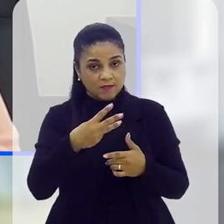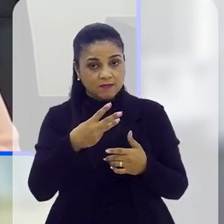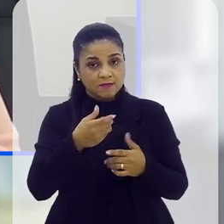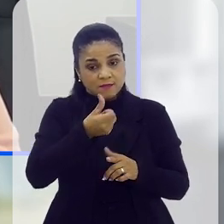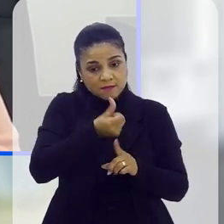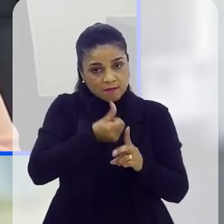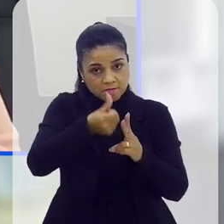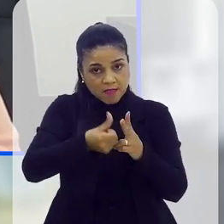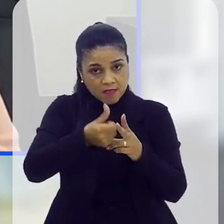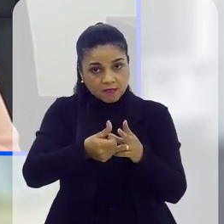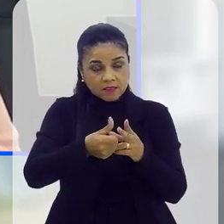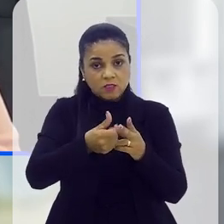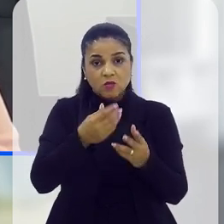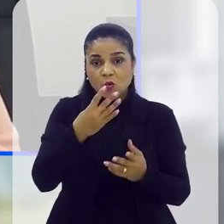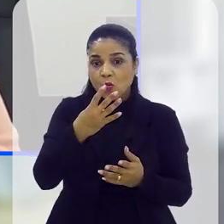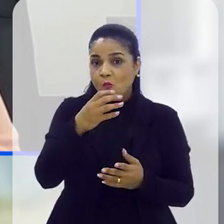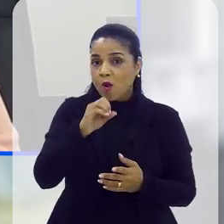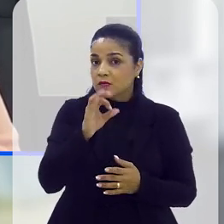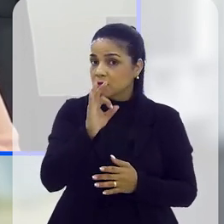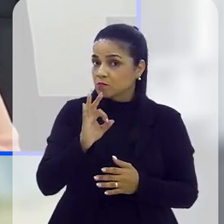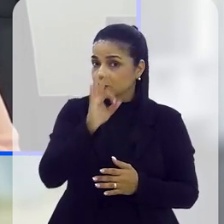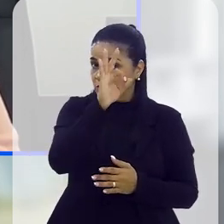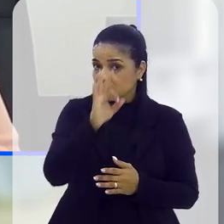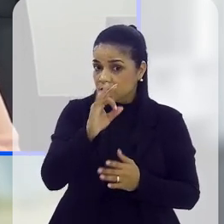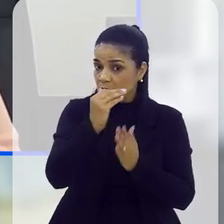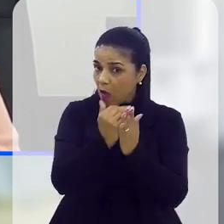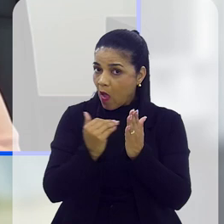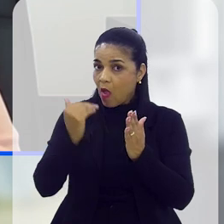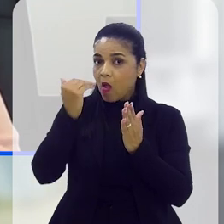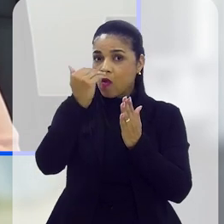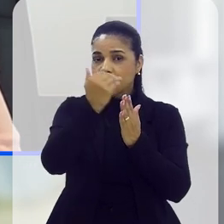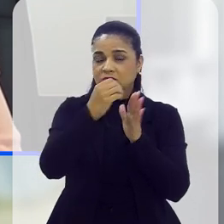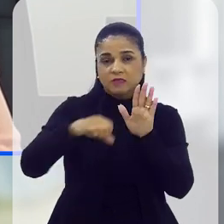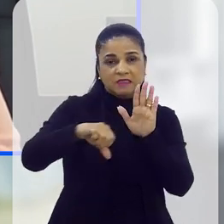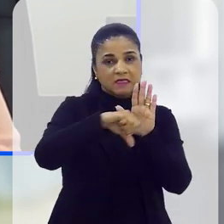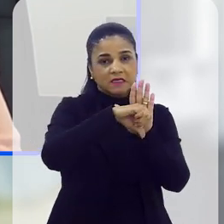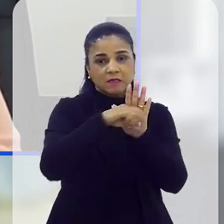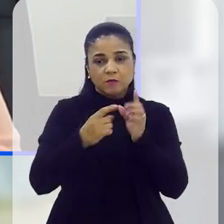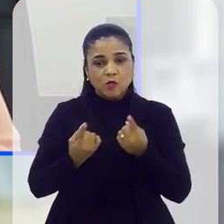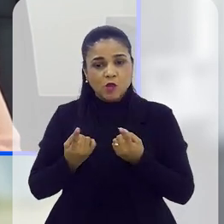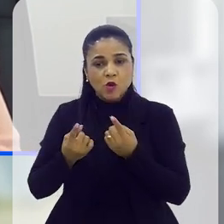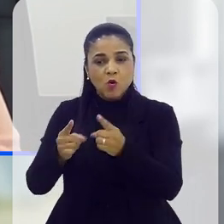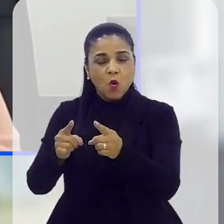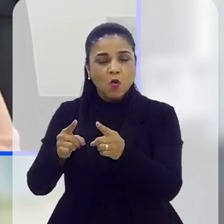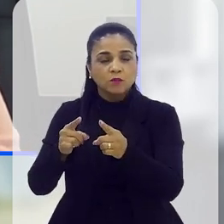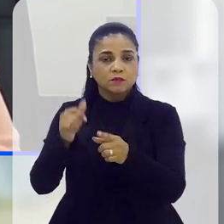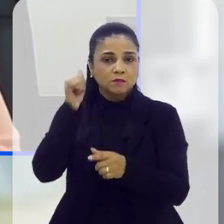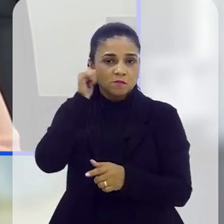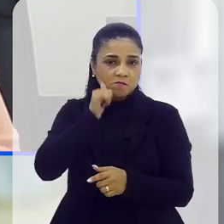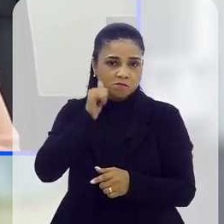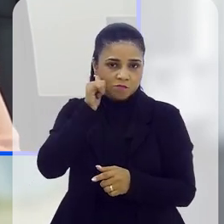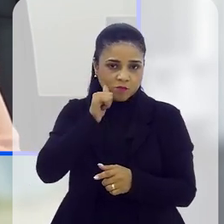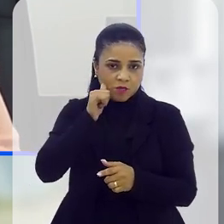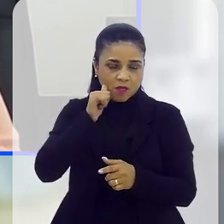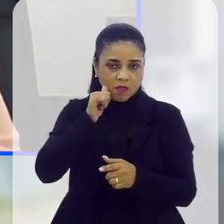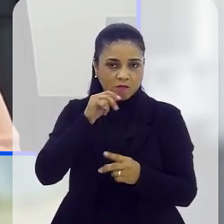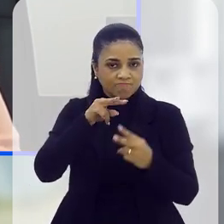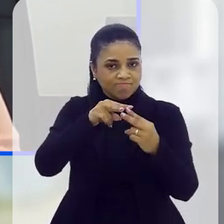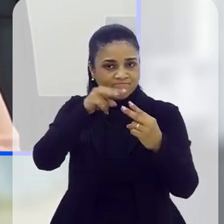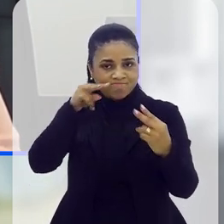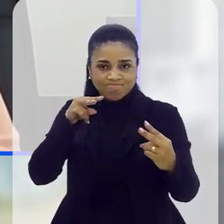vamos bater quase 40% de aumento dos crimes que são praticados no mundo virtual.